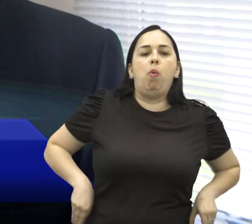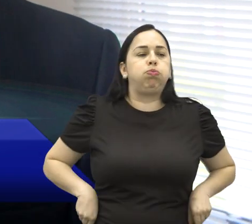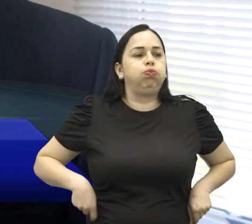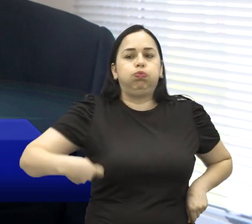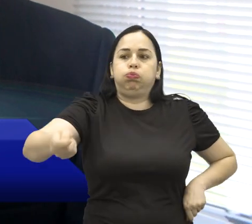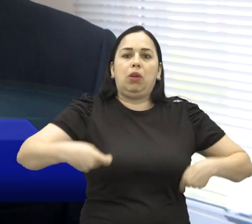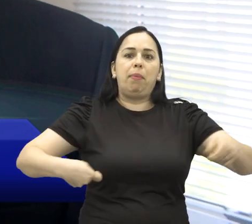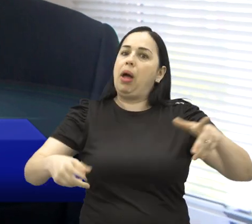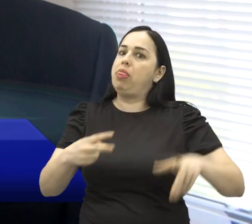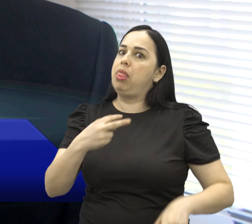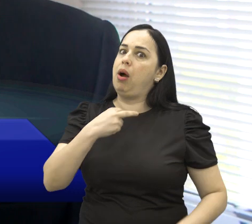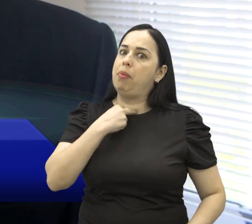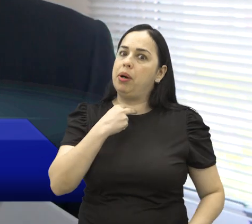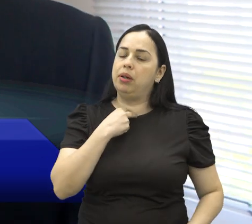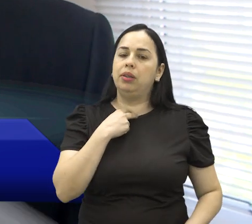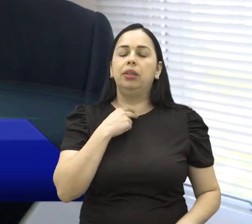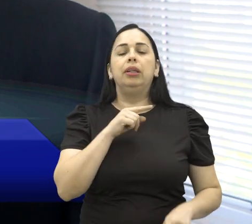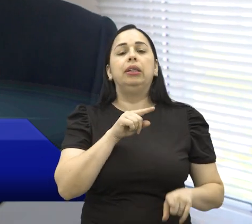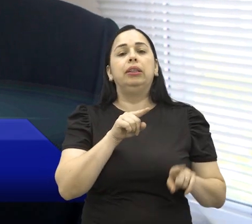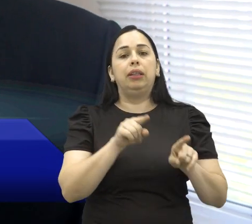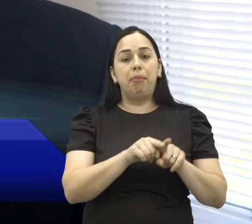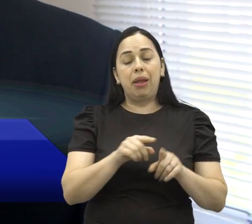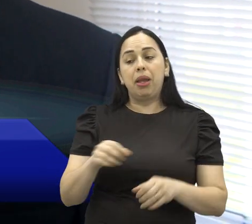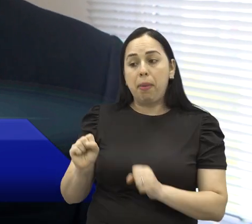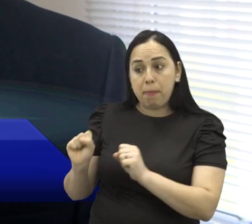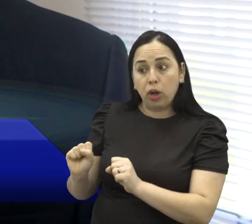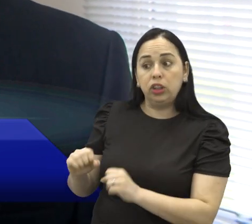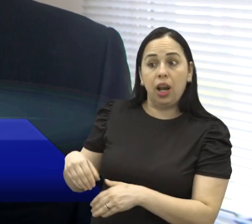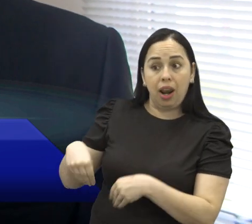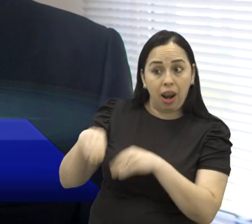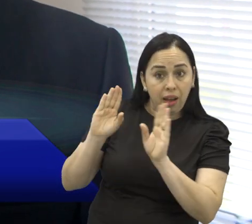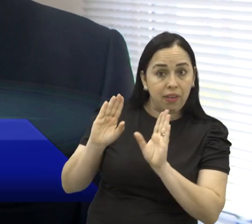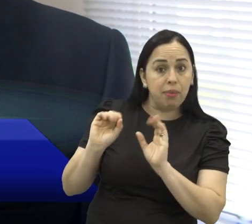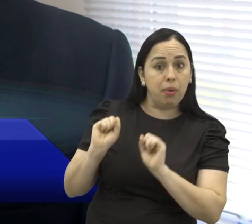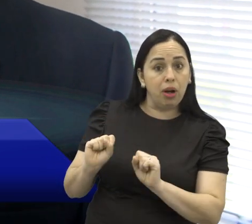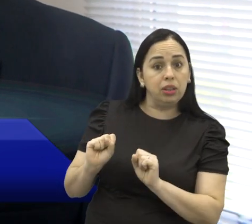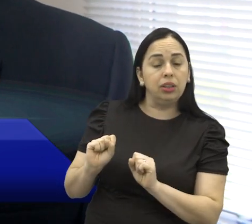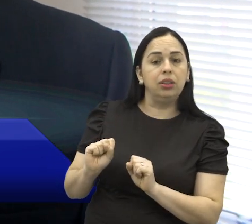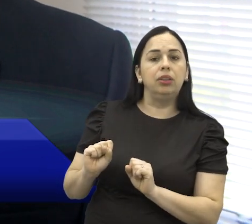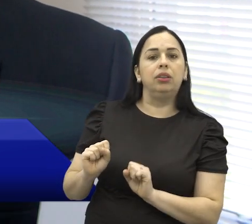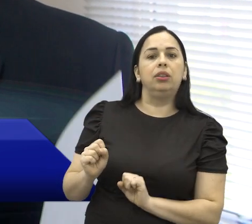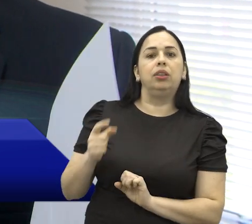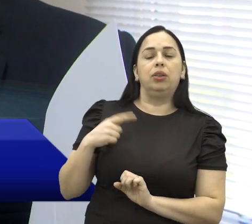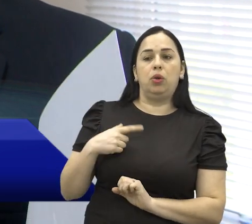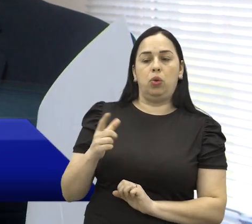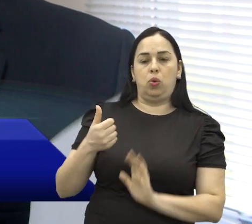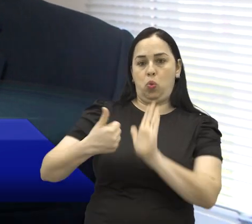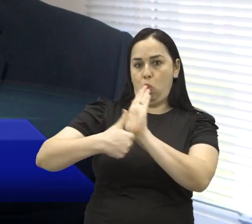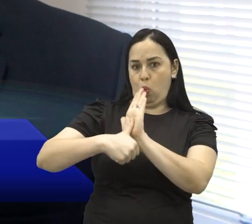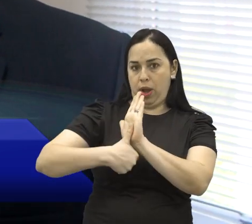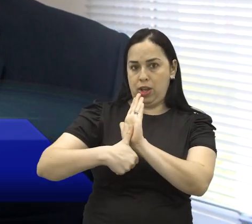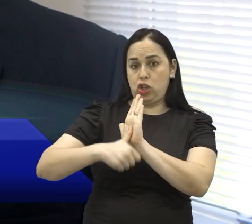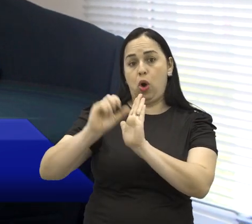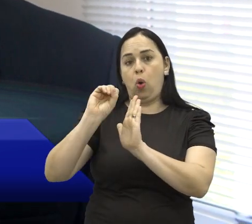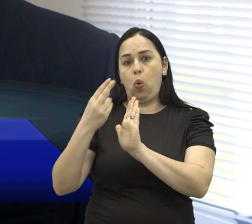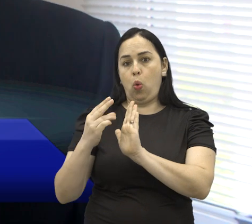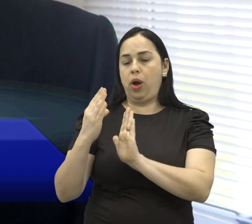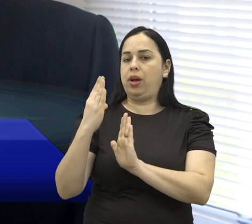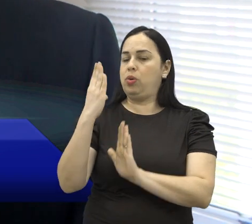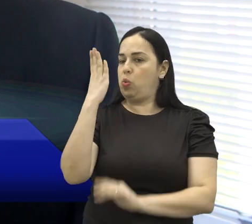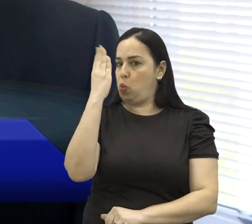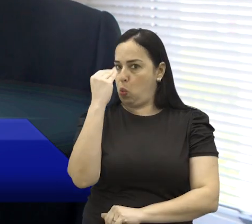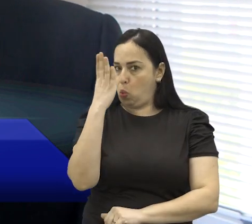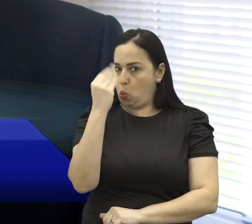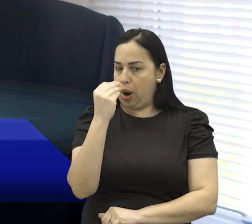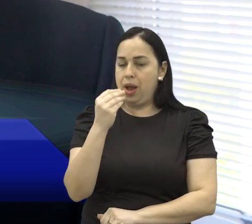isso caracteriza boca de urna. Quanto ao que pode levar e até o que deve levar, ele deve levar uma identidade com foto